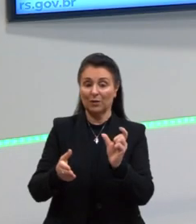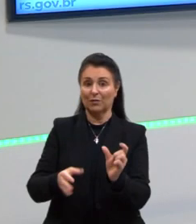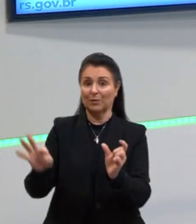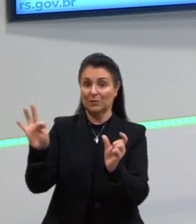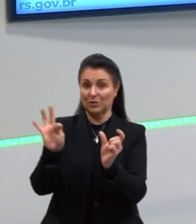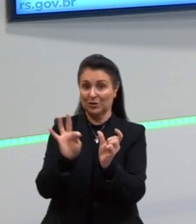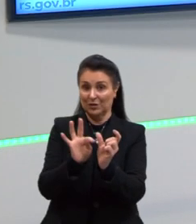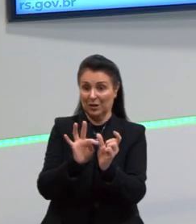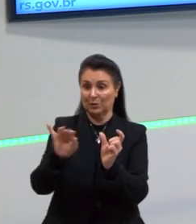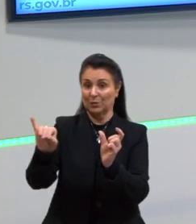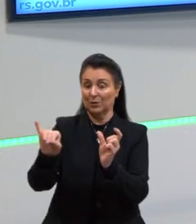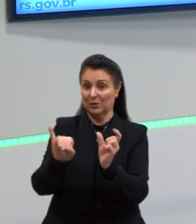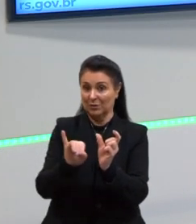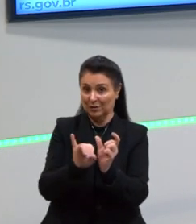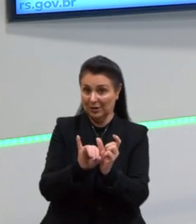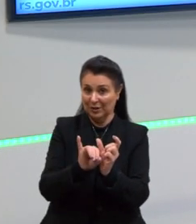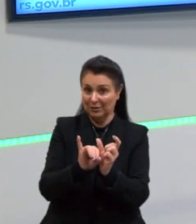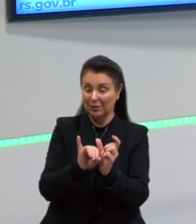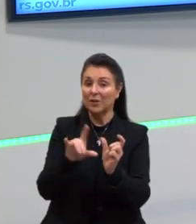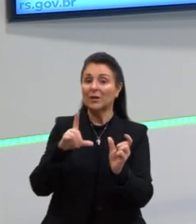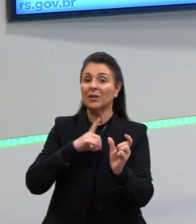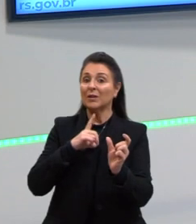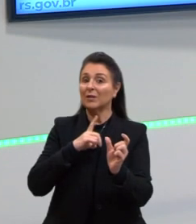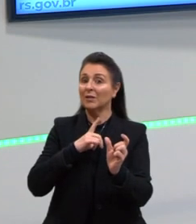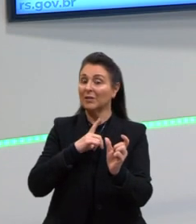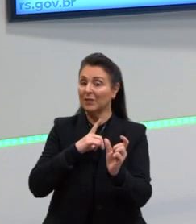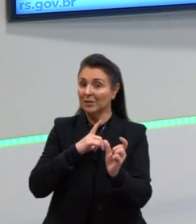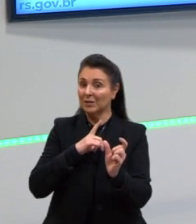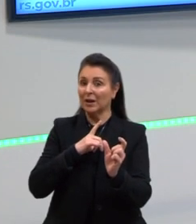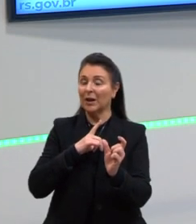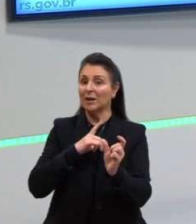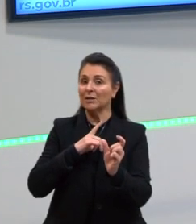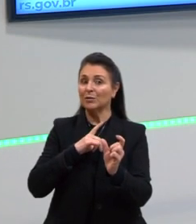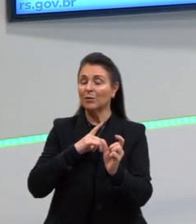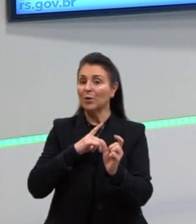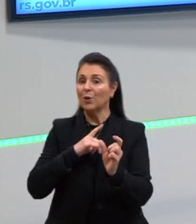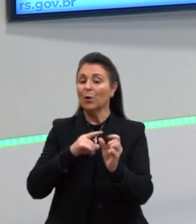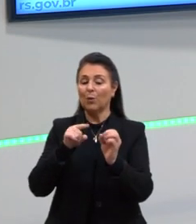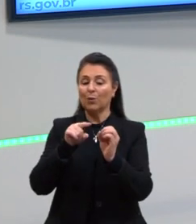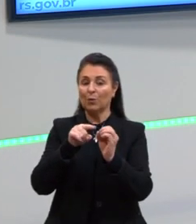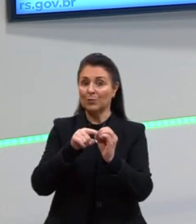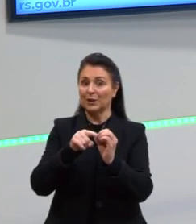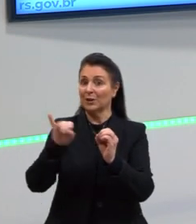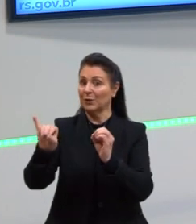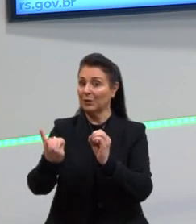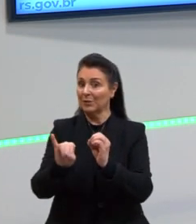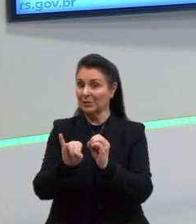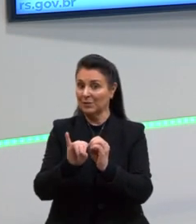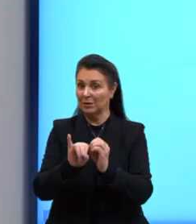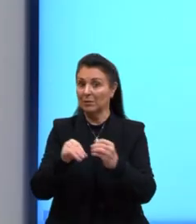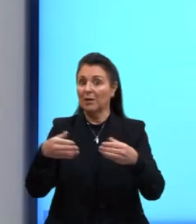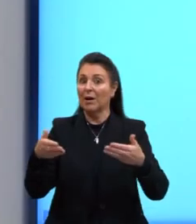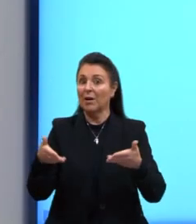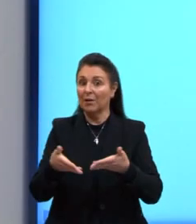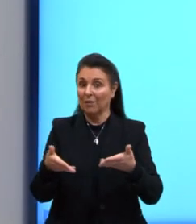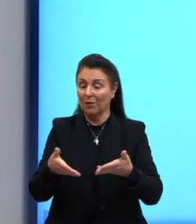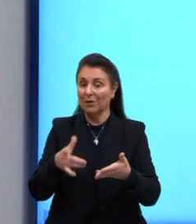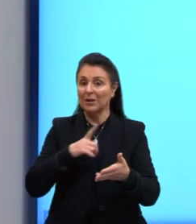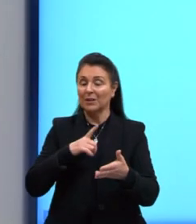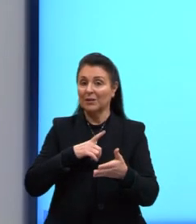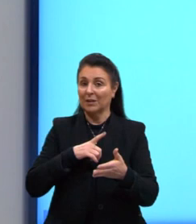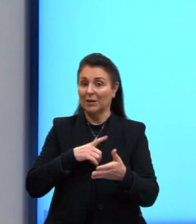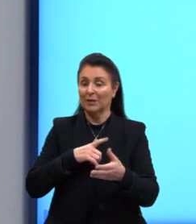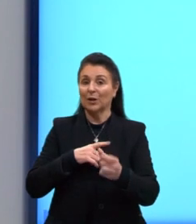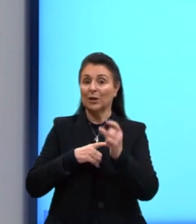indireto, a gente vai ter ali para ele um objeto indireto. Aqui, a gente vai